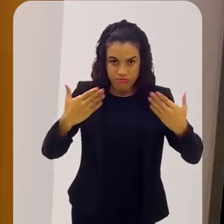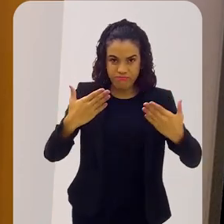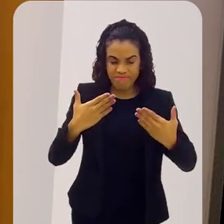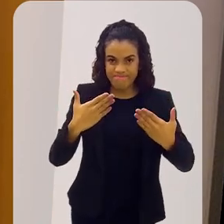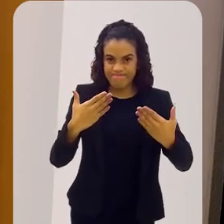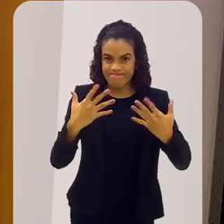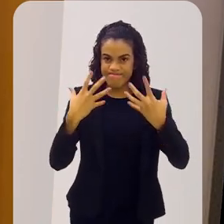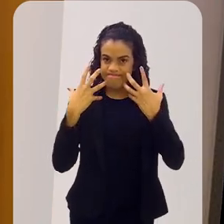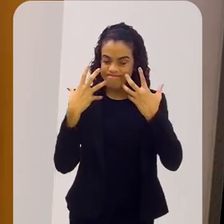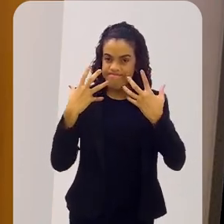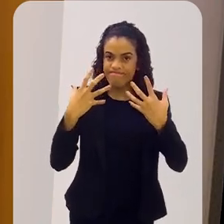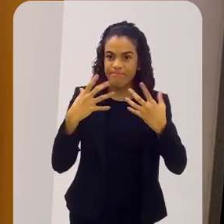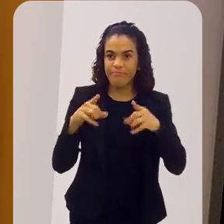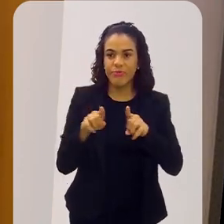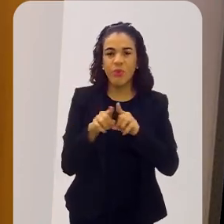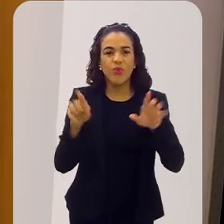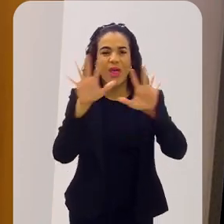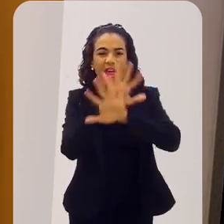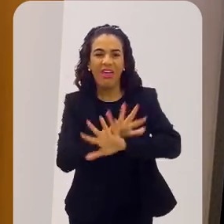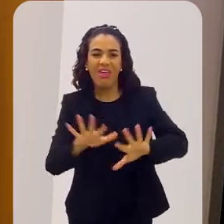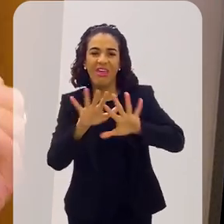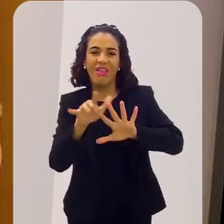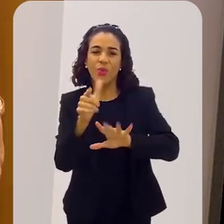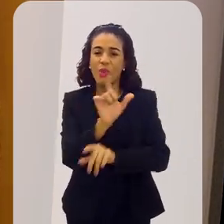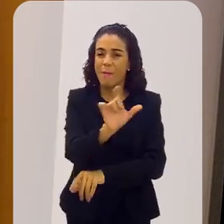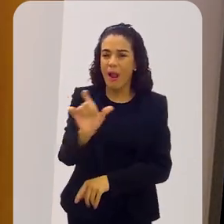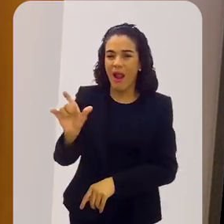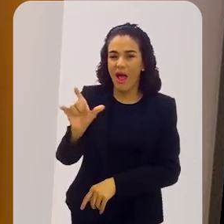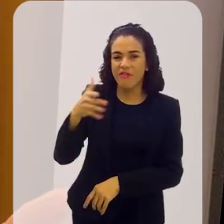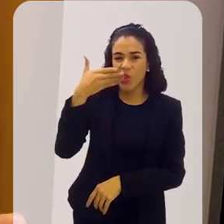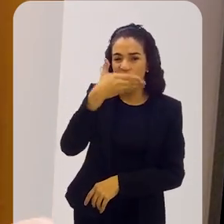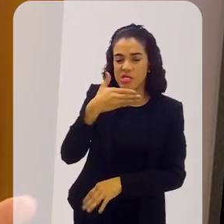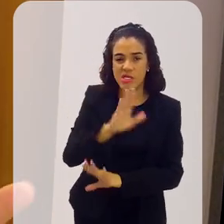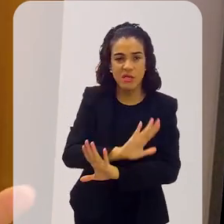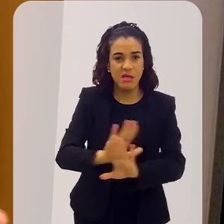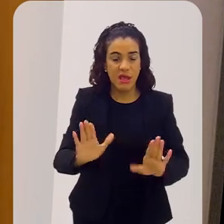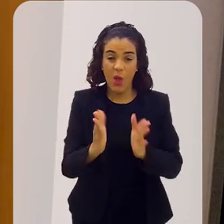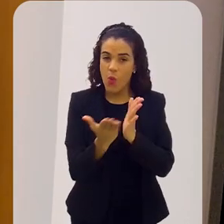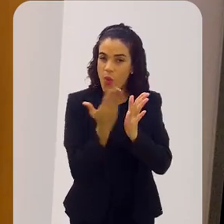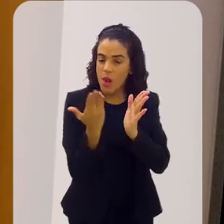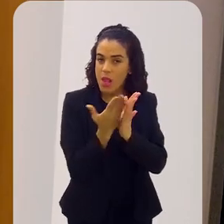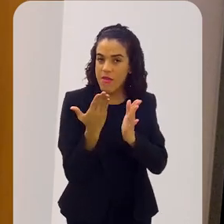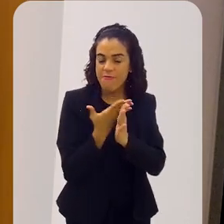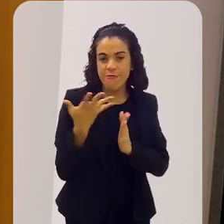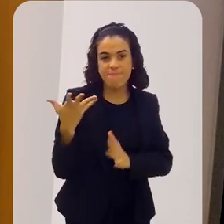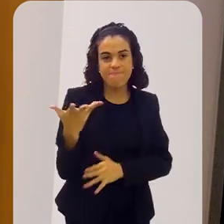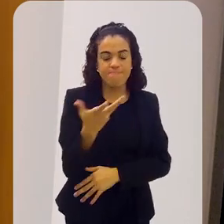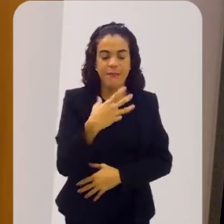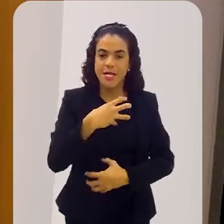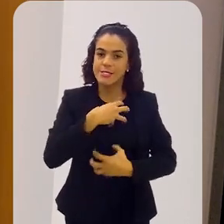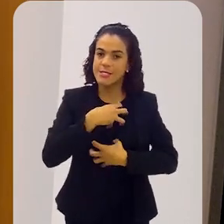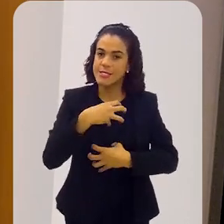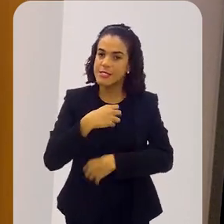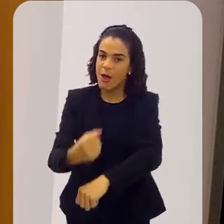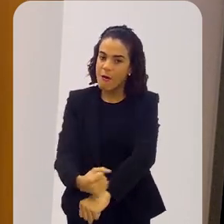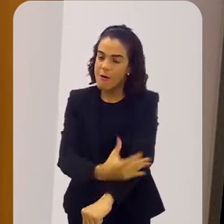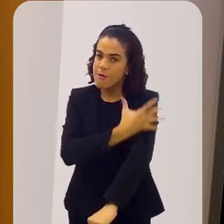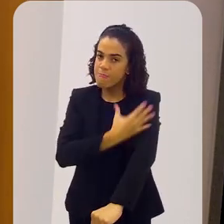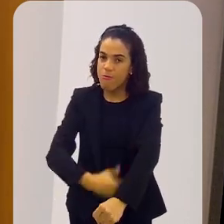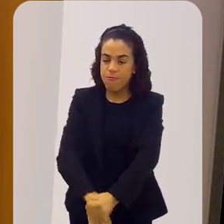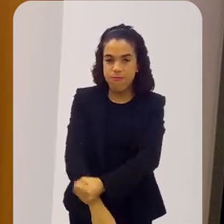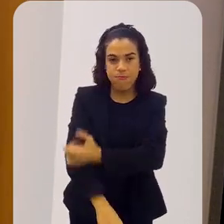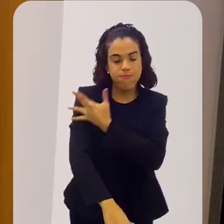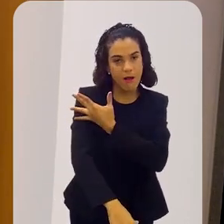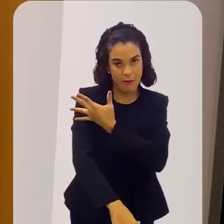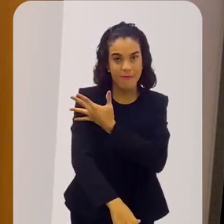lado mais obscuro, eterno ao mesmo tempo, sem subterfúgios, sem palavras doces. Esse livro nos faz sentir a sensação que